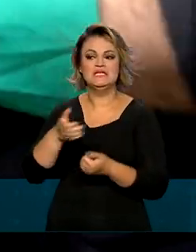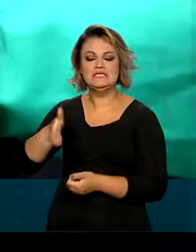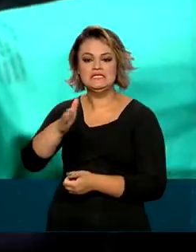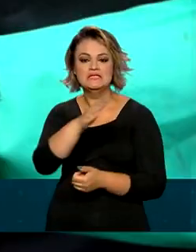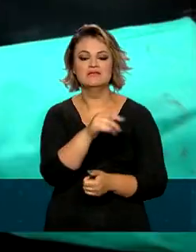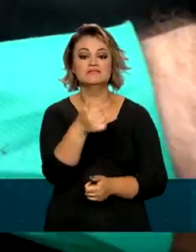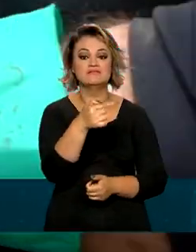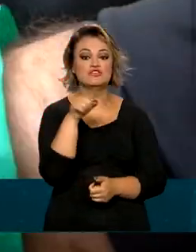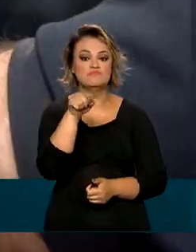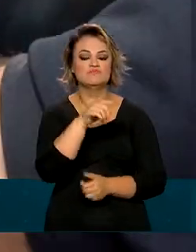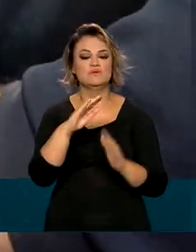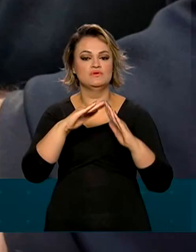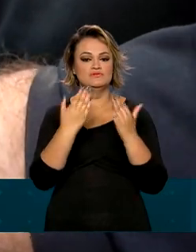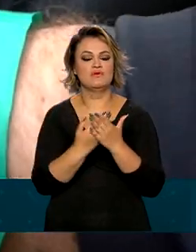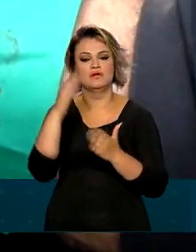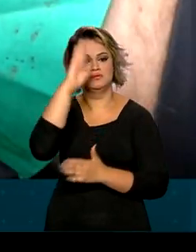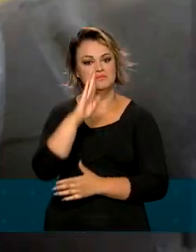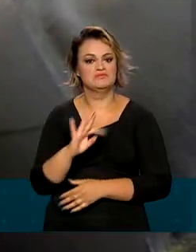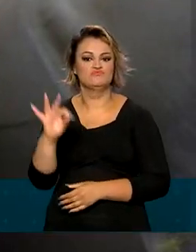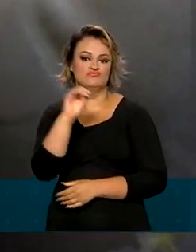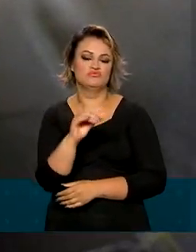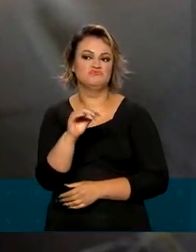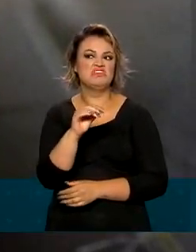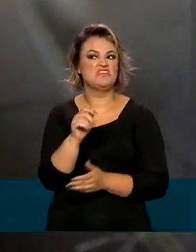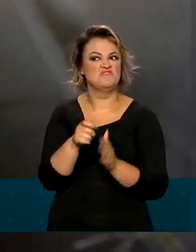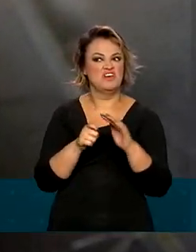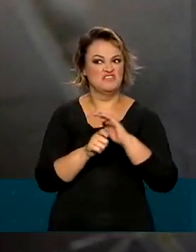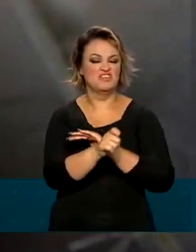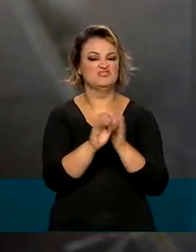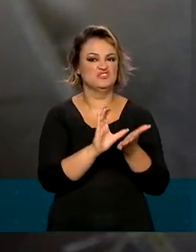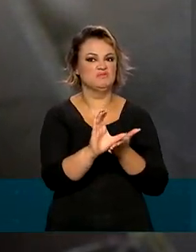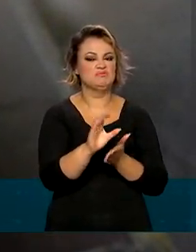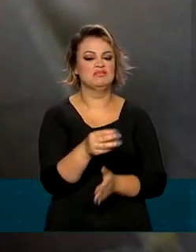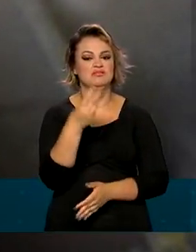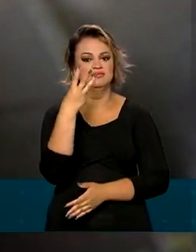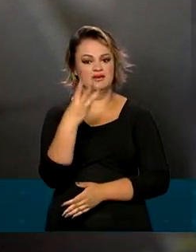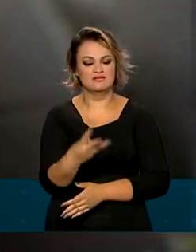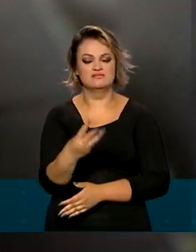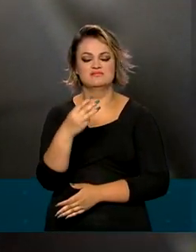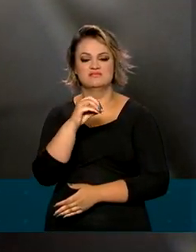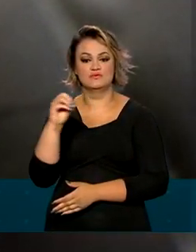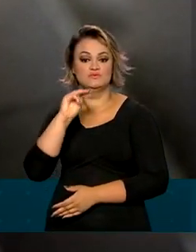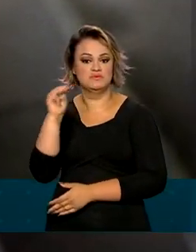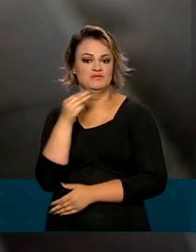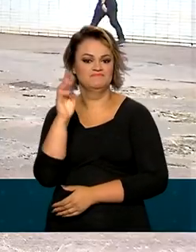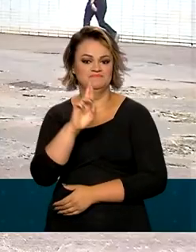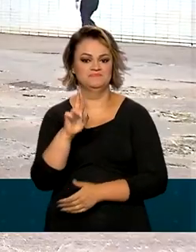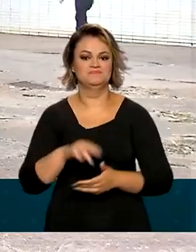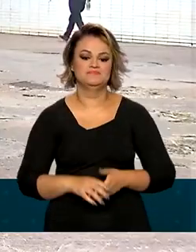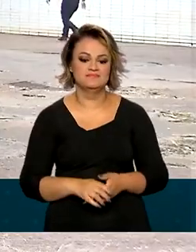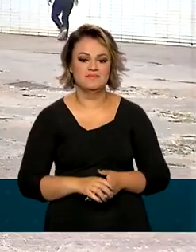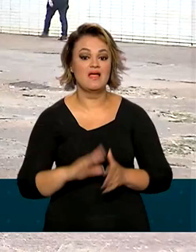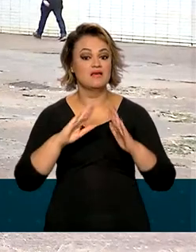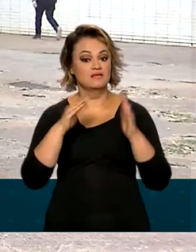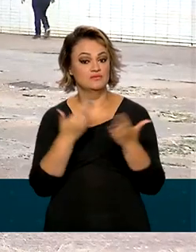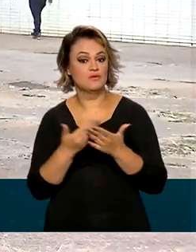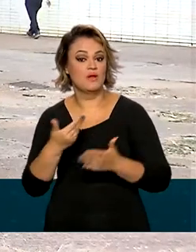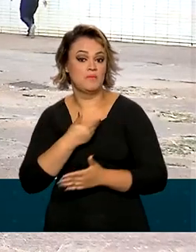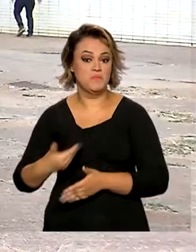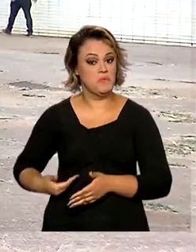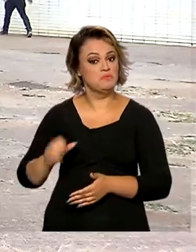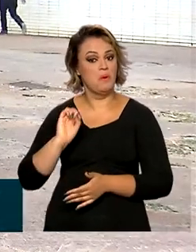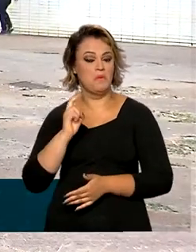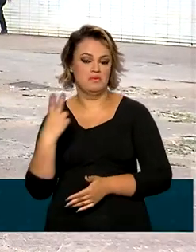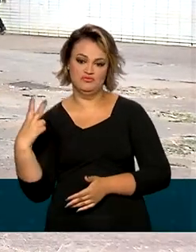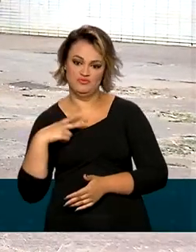mil escolas em todo o país. A previsão é de um investimento total de 300 milhões de reais. Escolas públicas ou